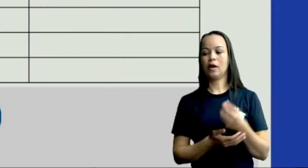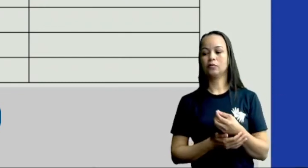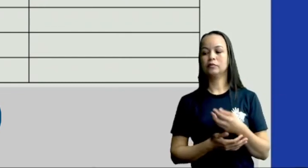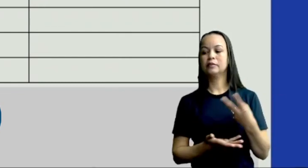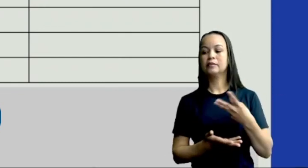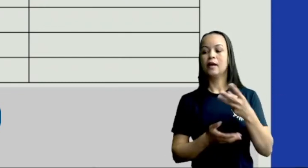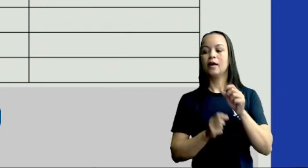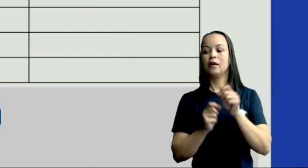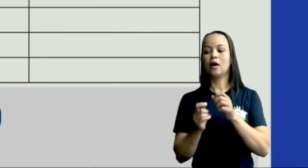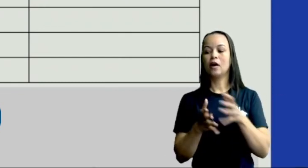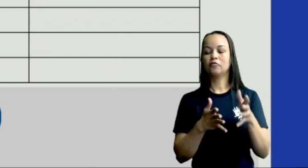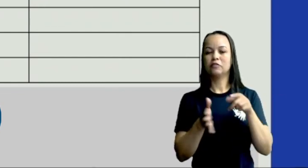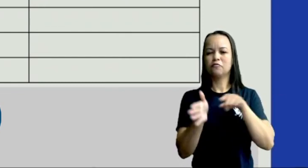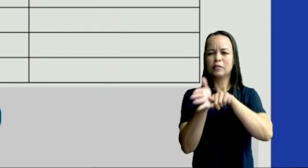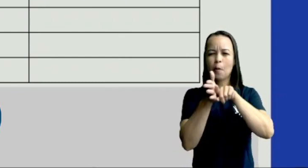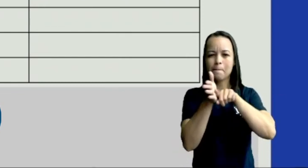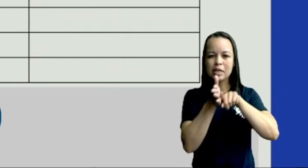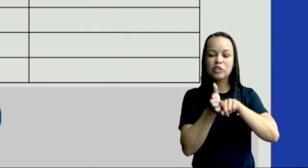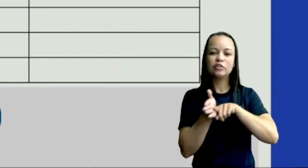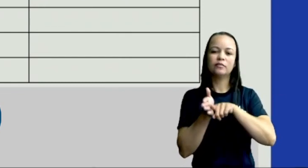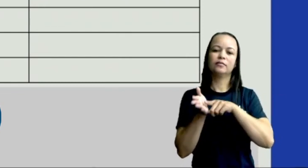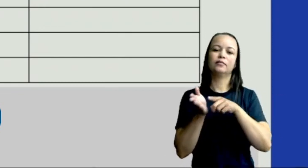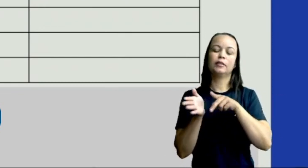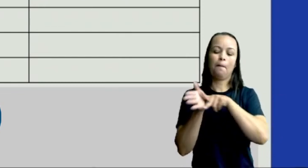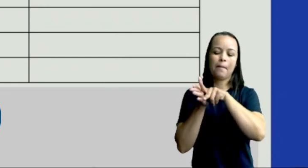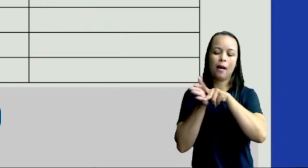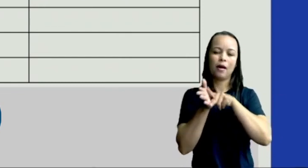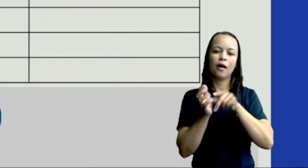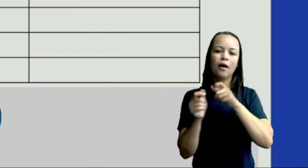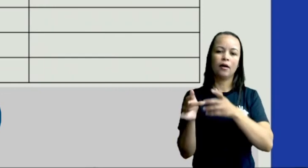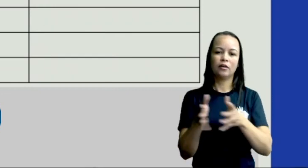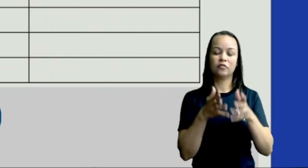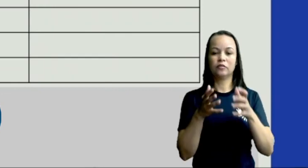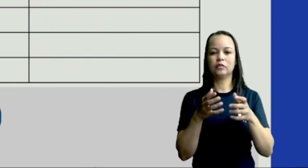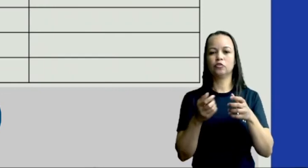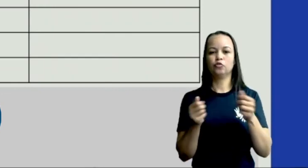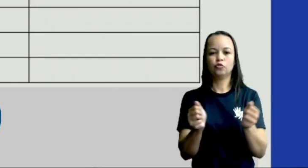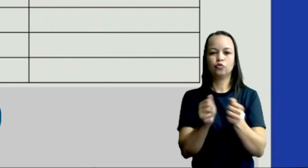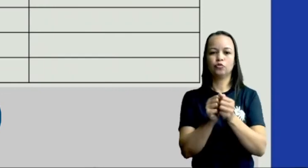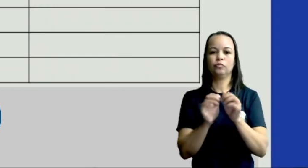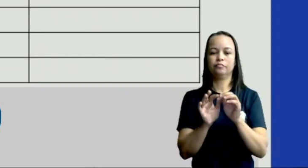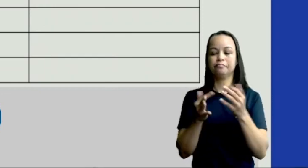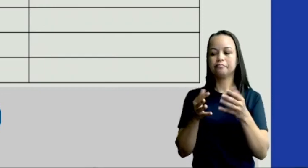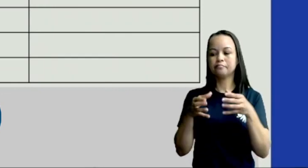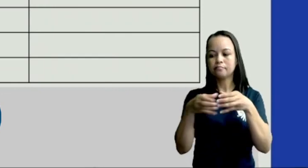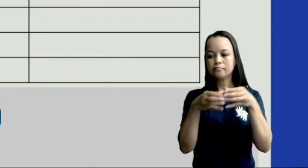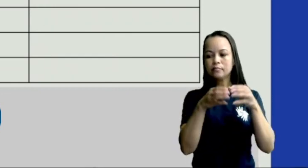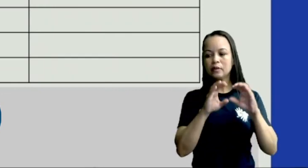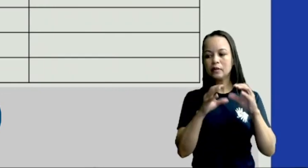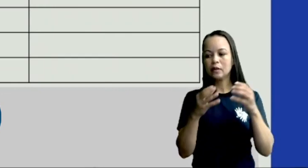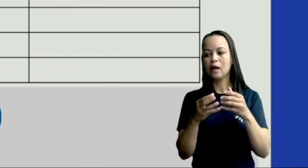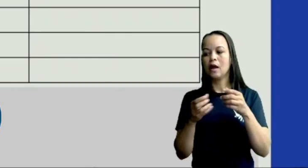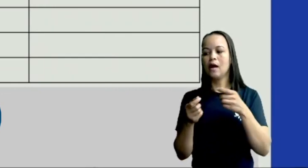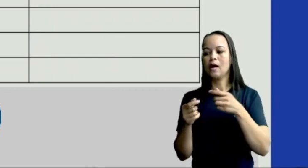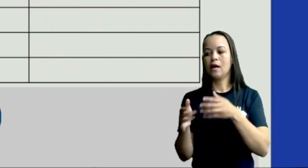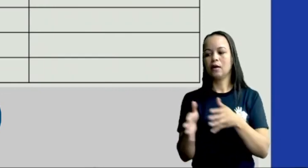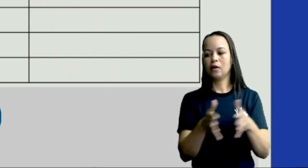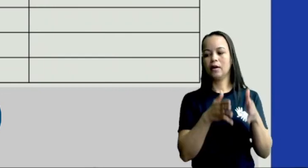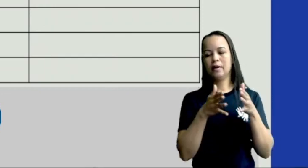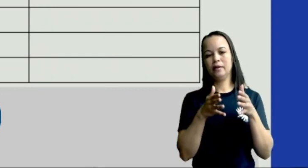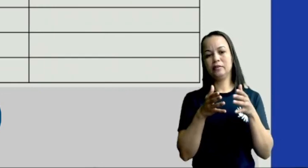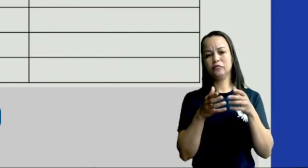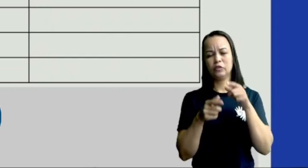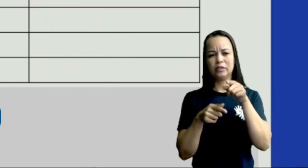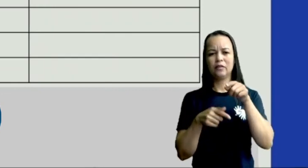junto com a sua comunidade tá? Sobre a vacina contra a Covid-19 tem aí uma tabelinha onde você vai marcar